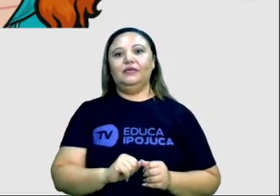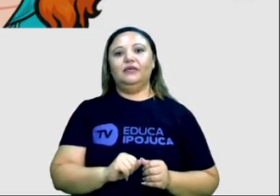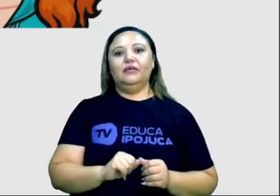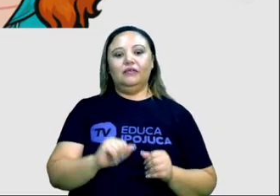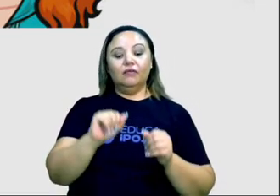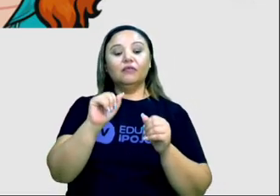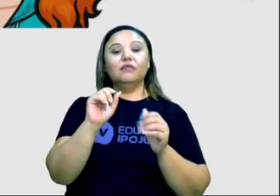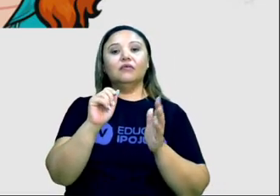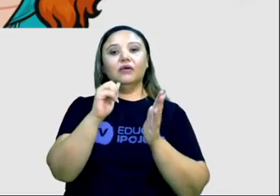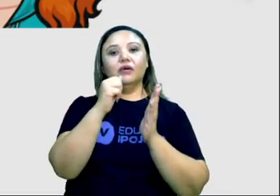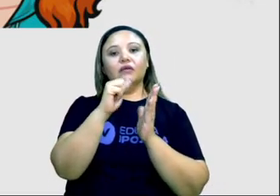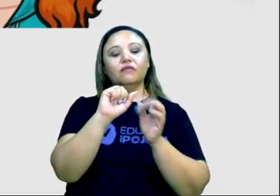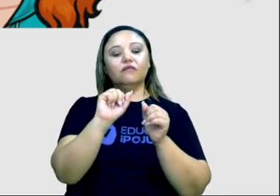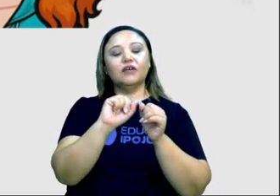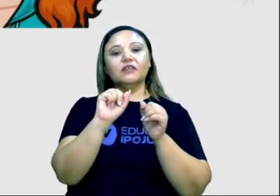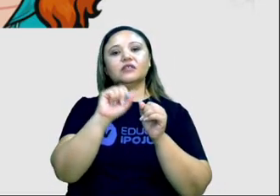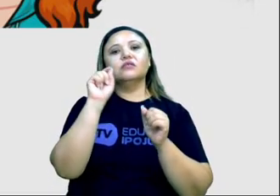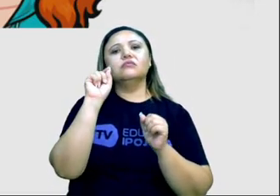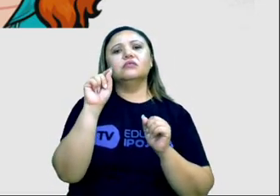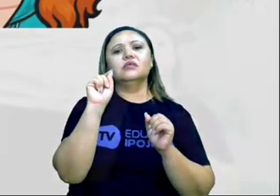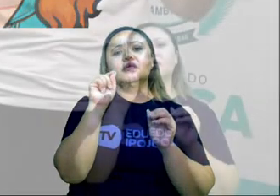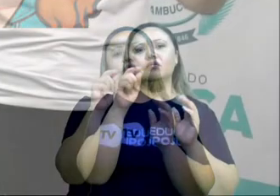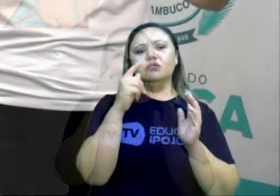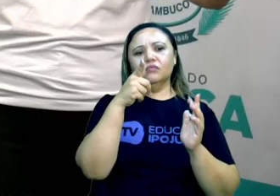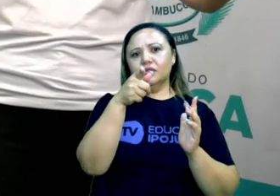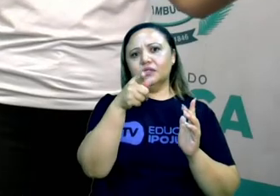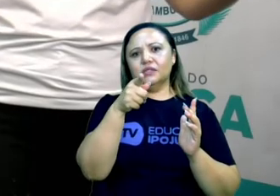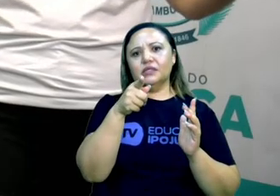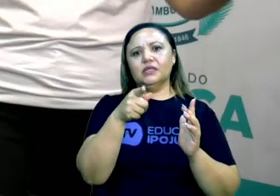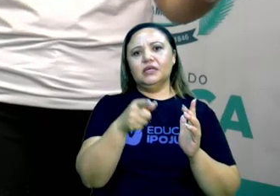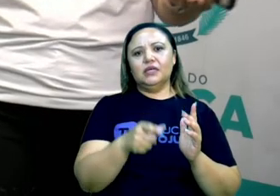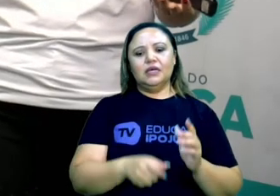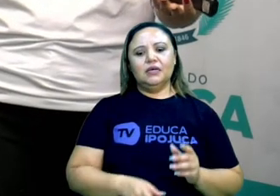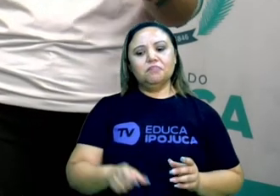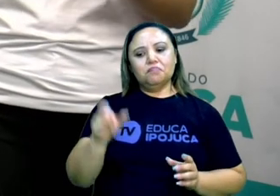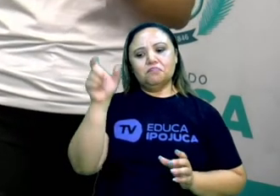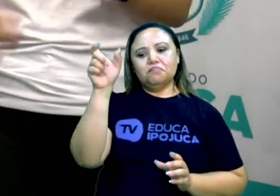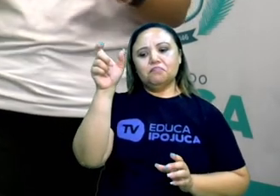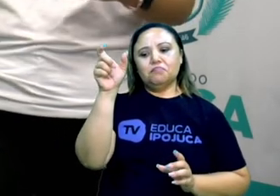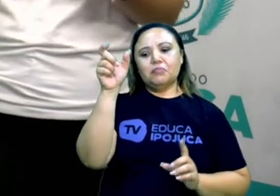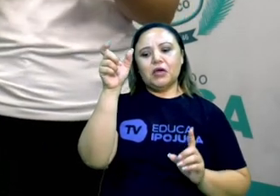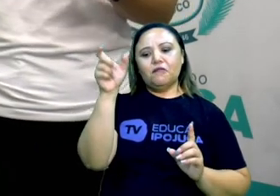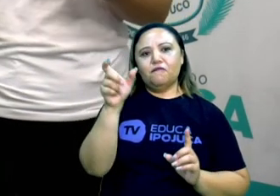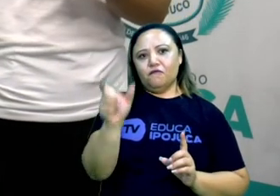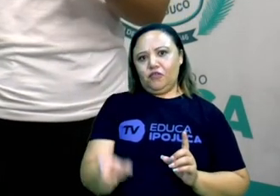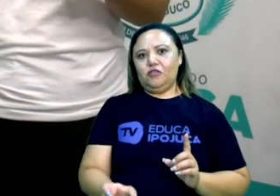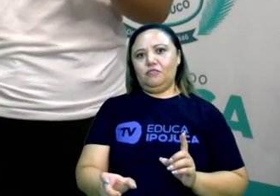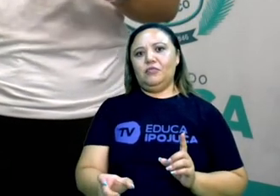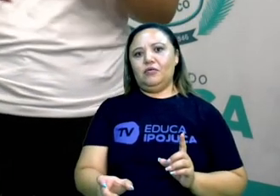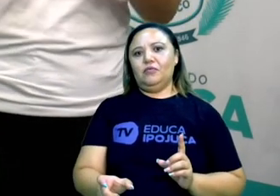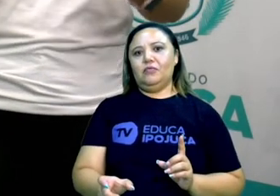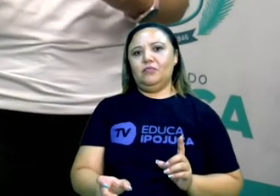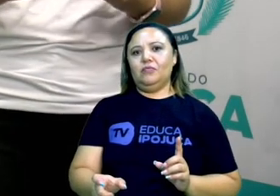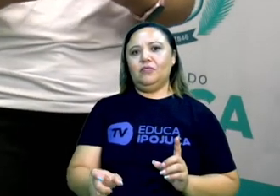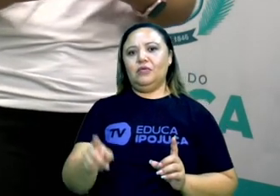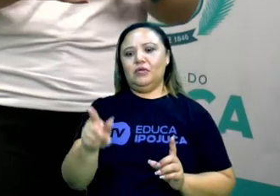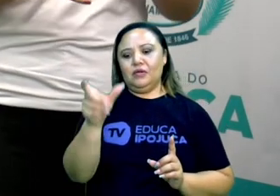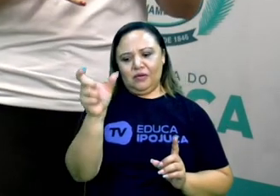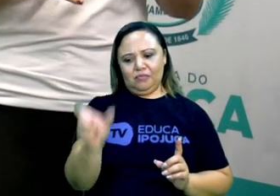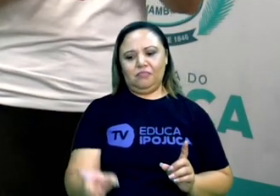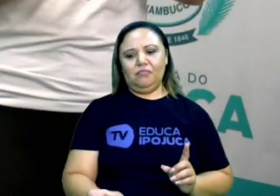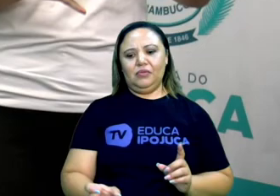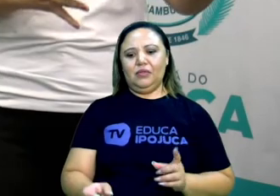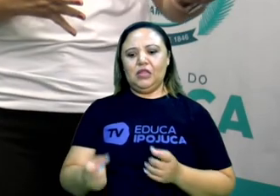discurso de ódio? Ou ser vítima ou então quando você vê que outra pessoa está sendo vítima. Você sabe fazer alguma coisa?